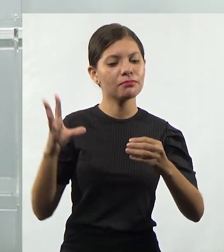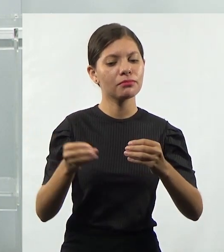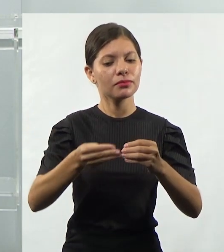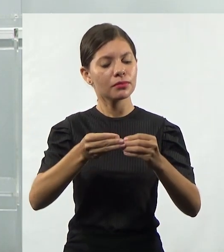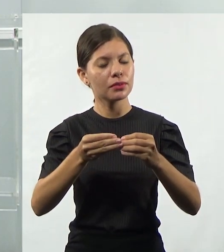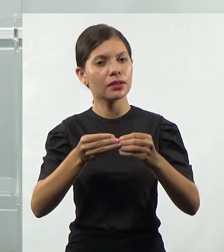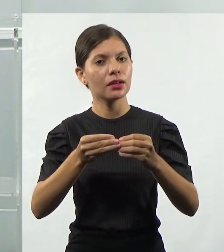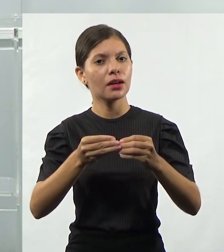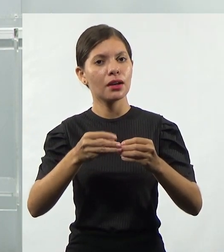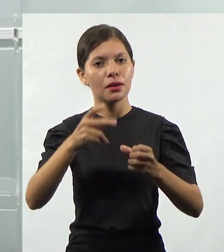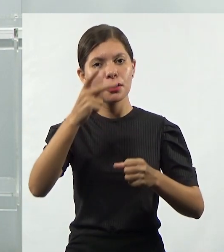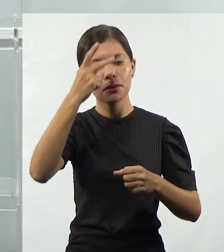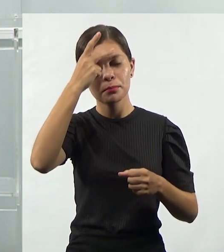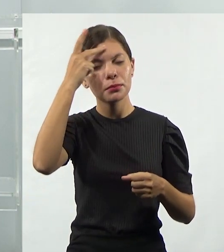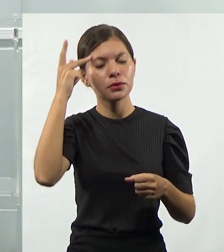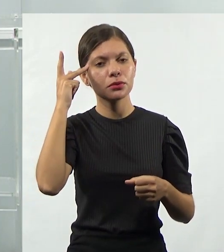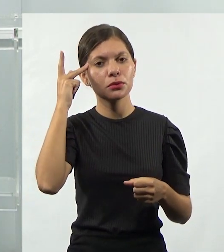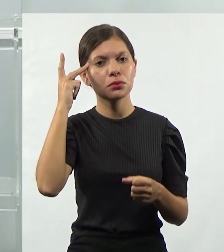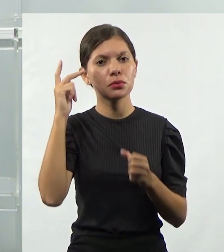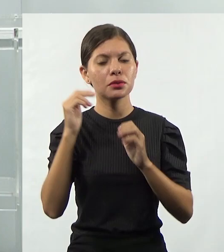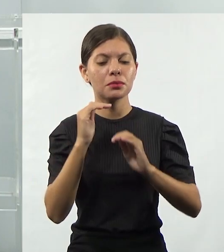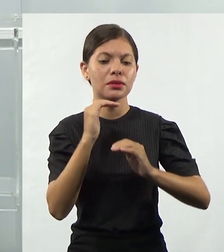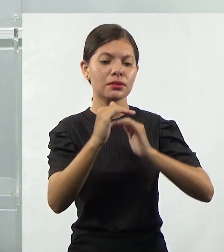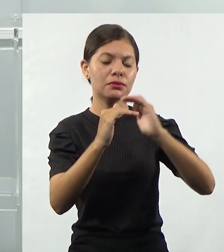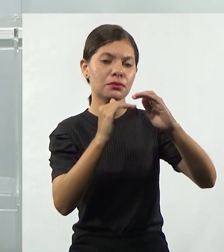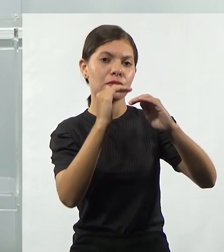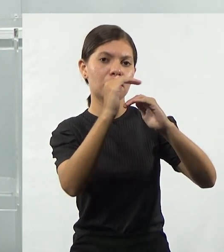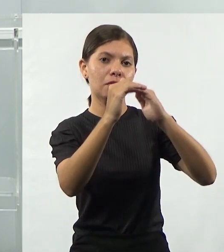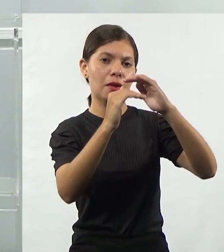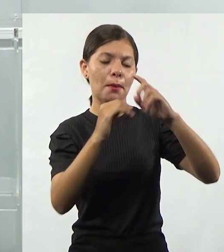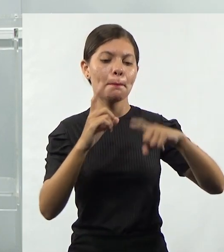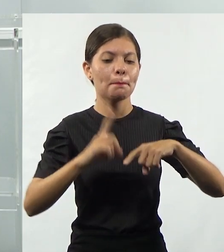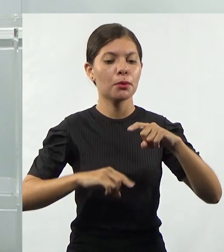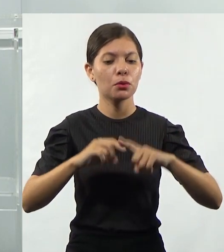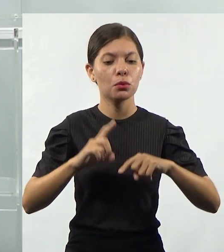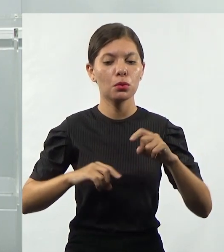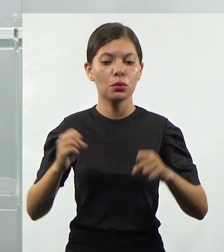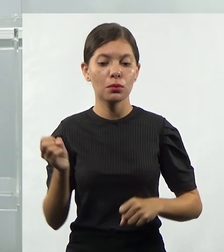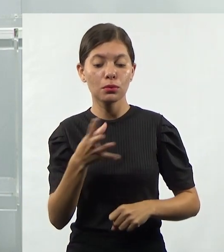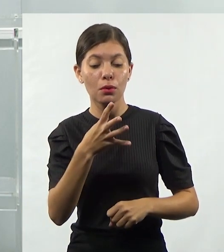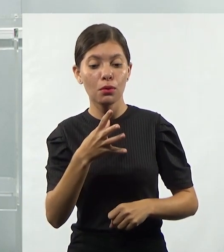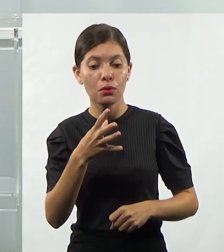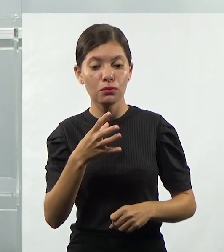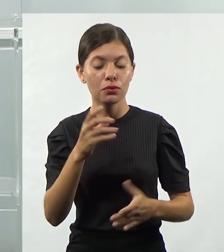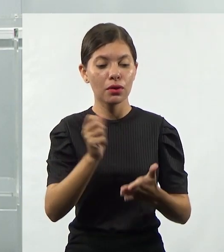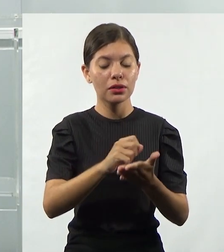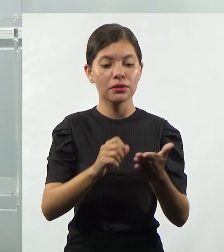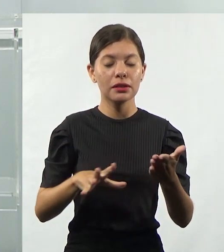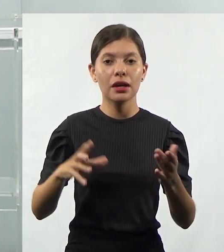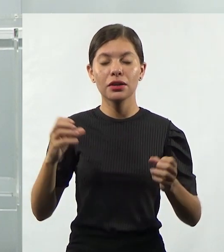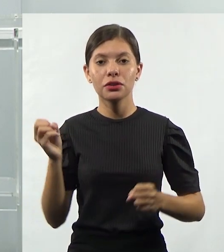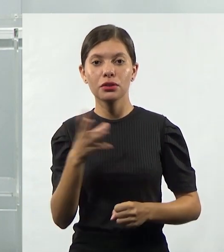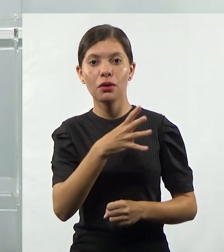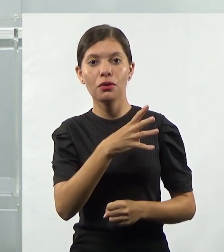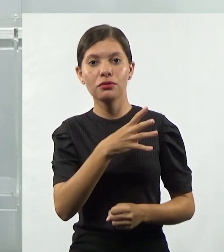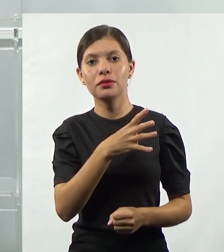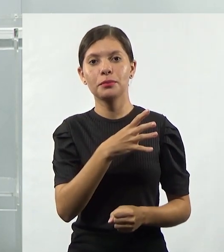importante. Agregar essas pessoas, né? Para desenvolver um novo produto, uma nova atividade que vai ser